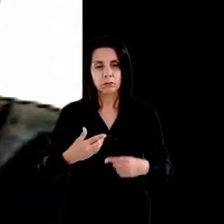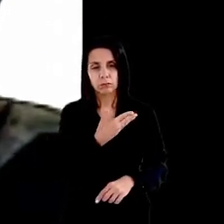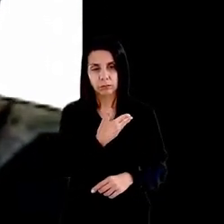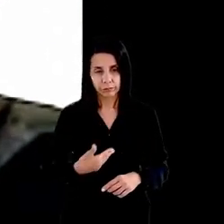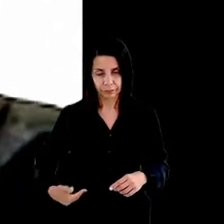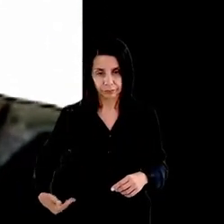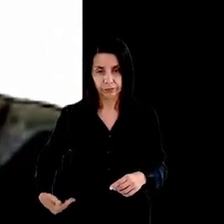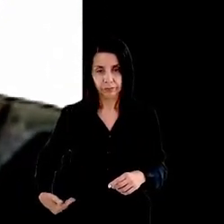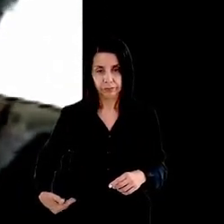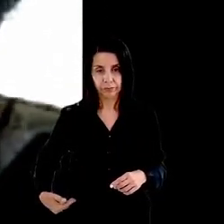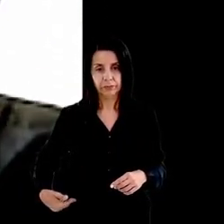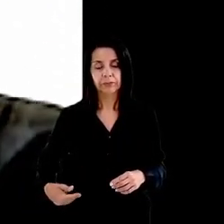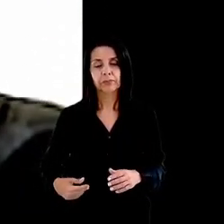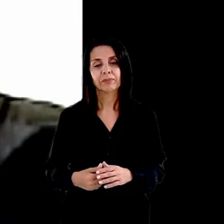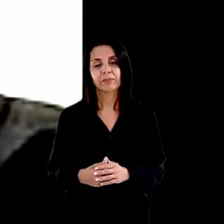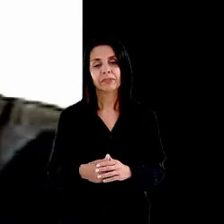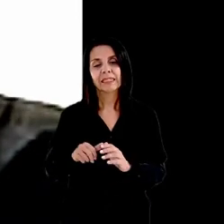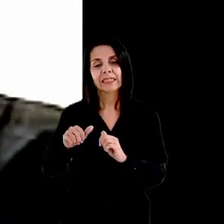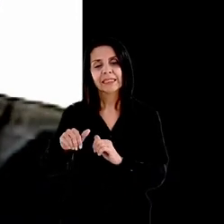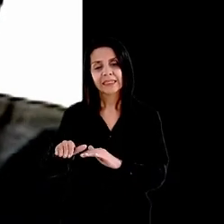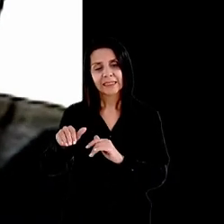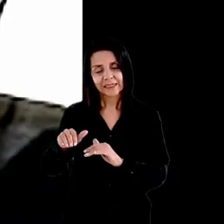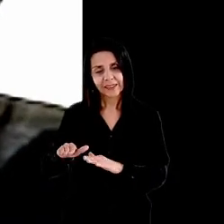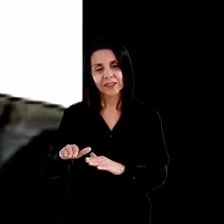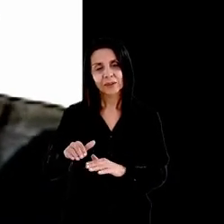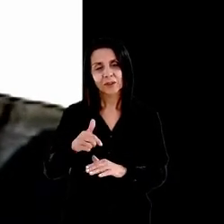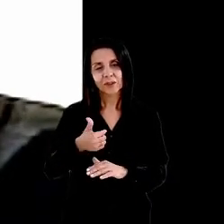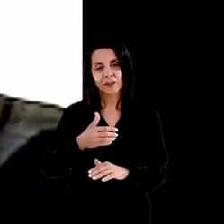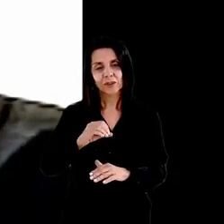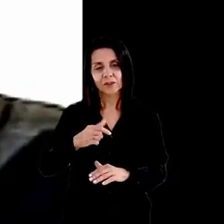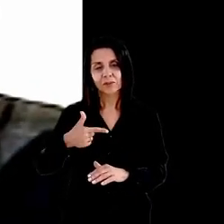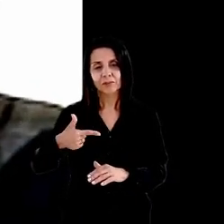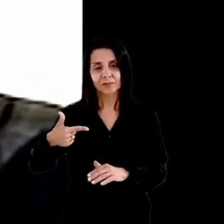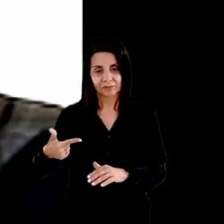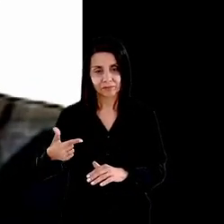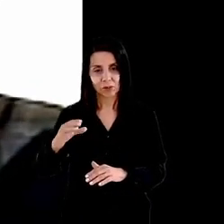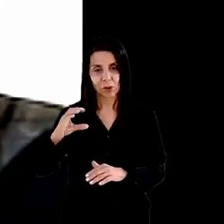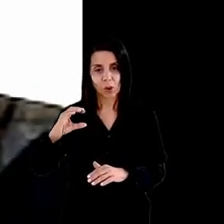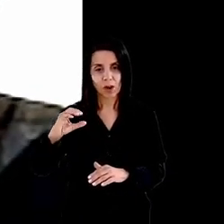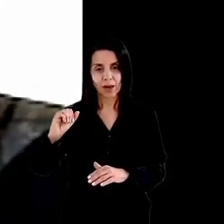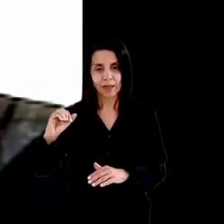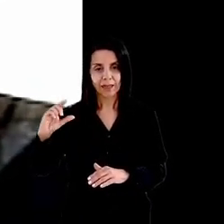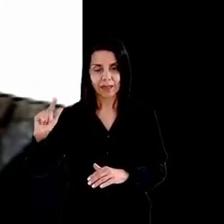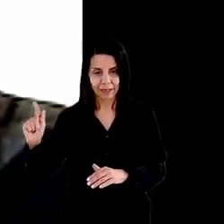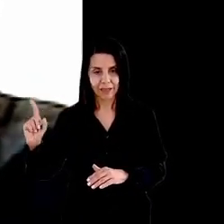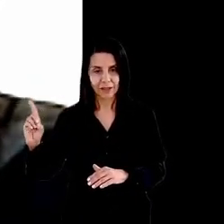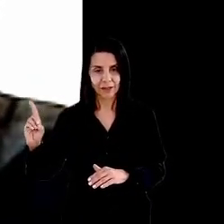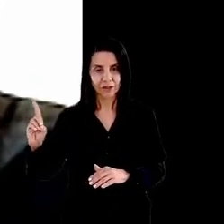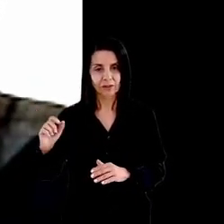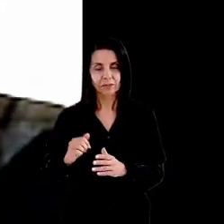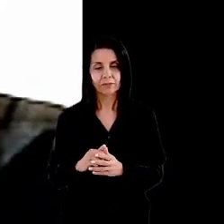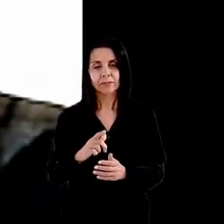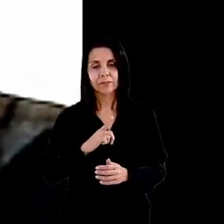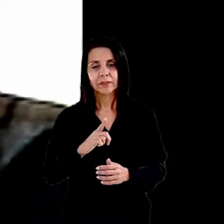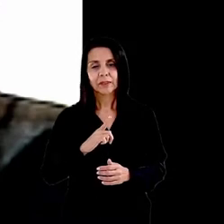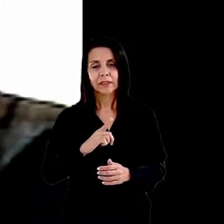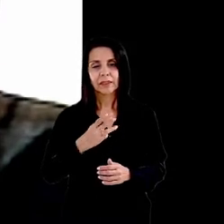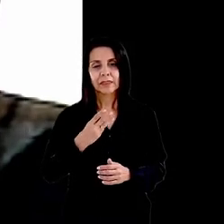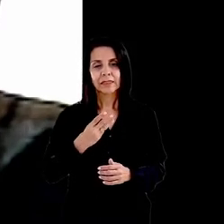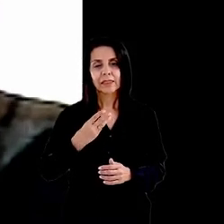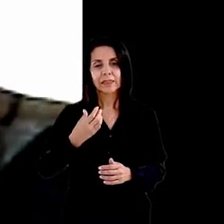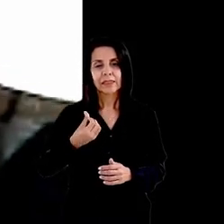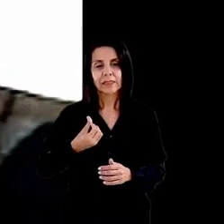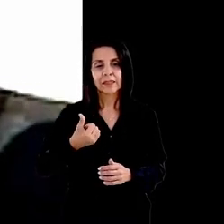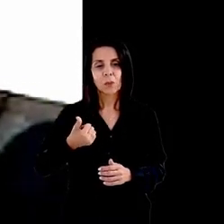setembro de 2022 o Cade Único já contabiliza 213.371 pessoas